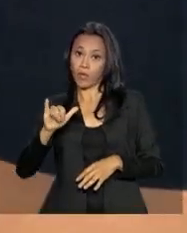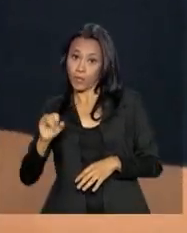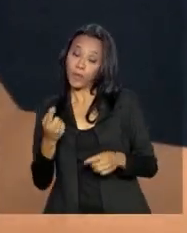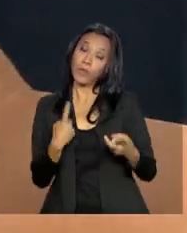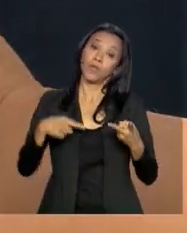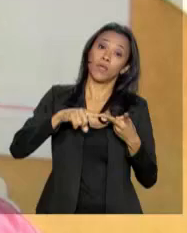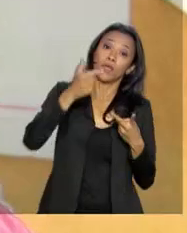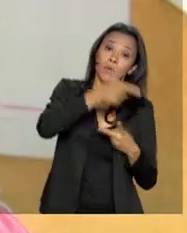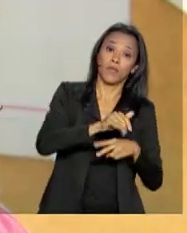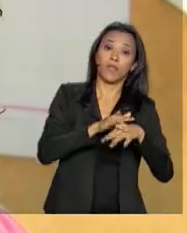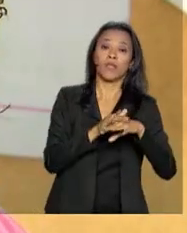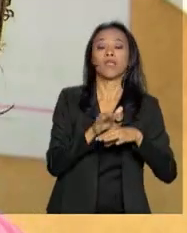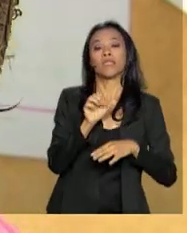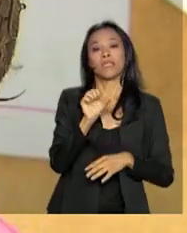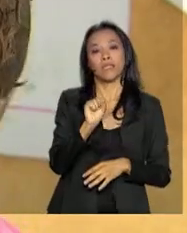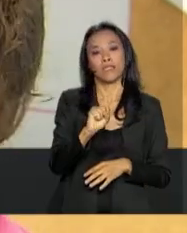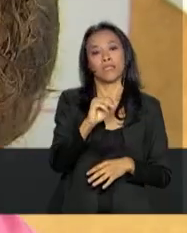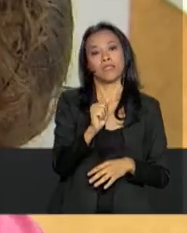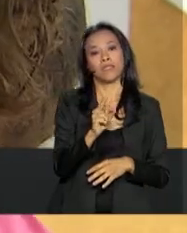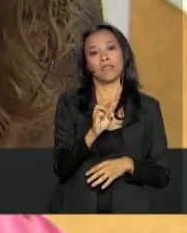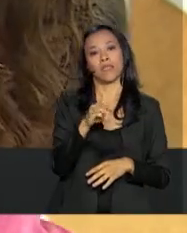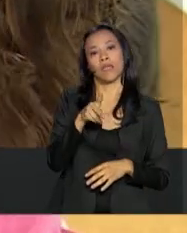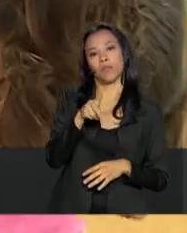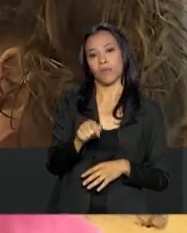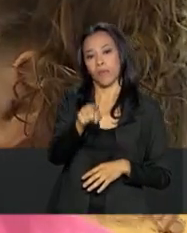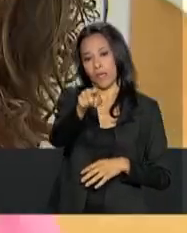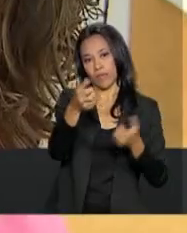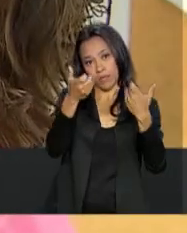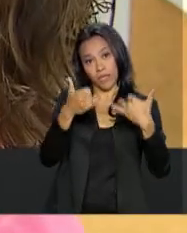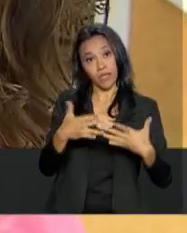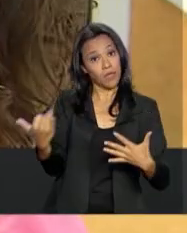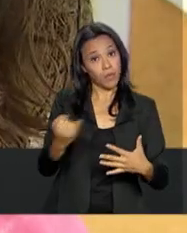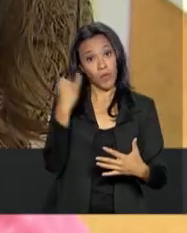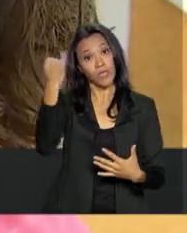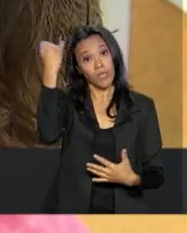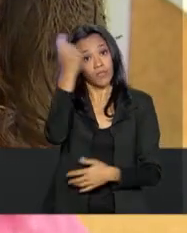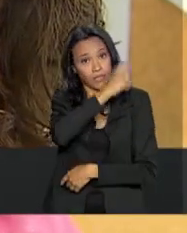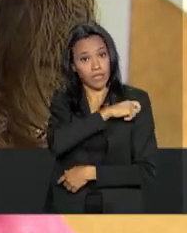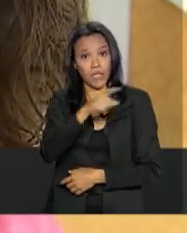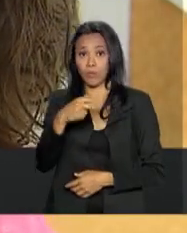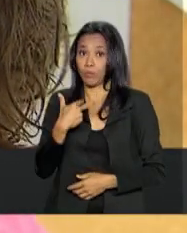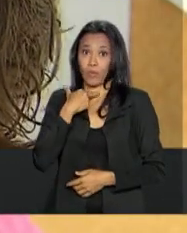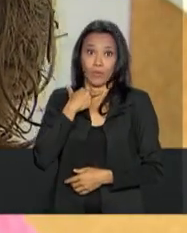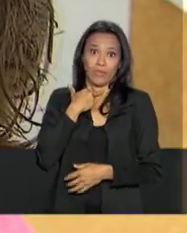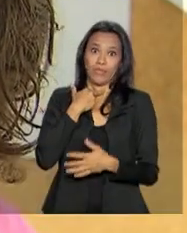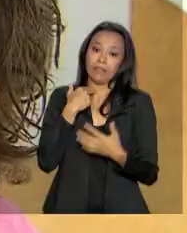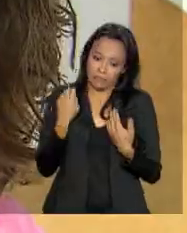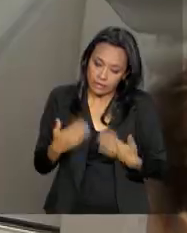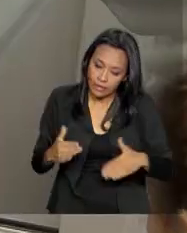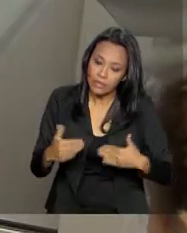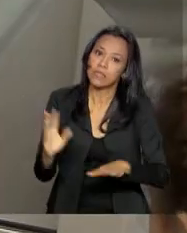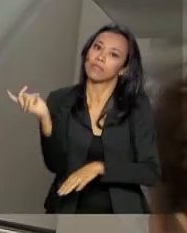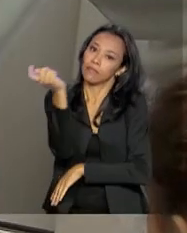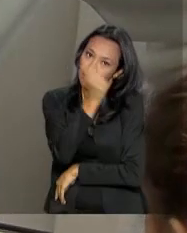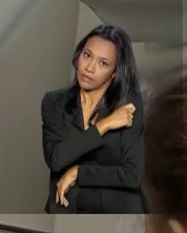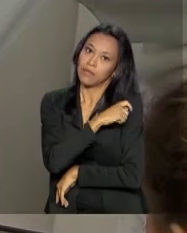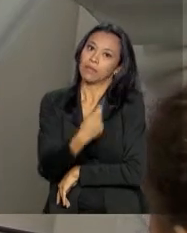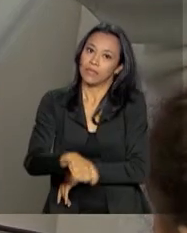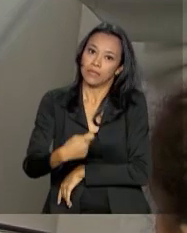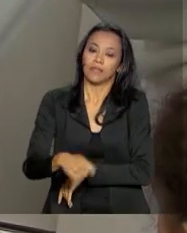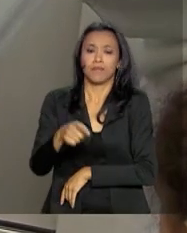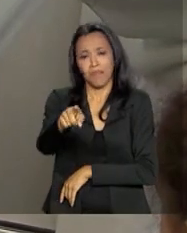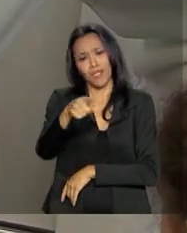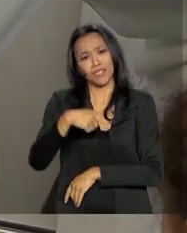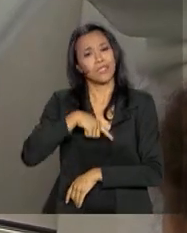Distrito Federal. É uma boa causa, né? É muito importante fazer a vacinação, né? Não podemos deixar de vacinar nossos filhos, né? Mas tem quem não